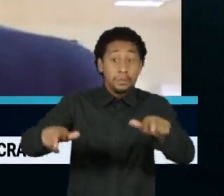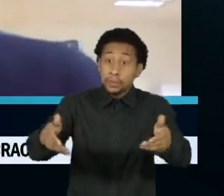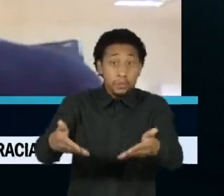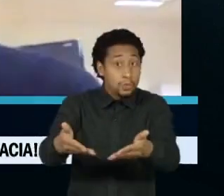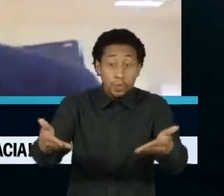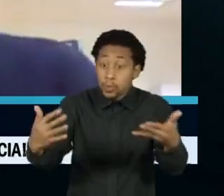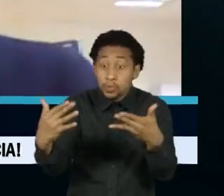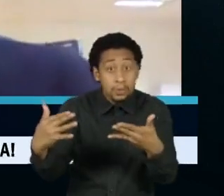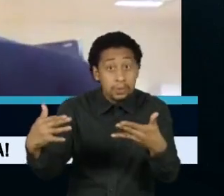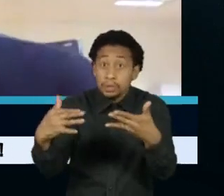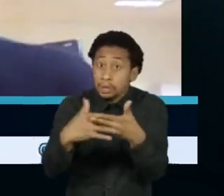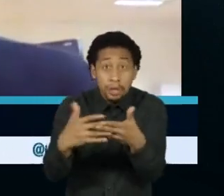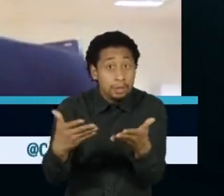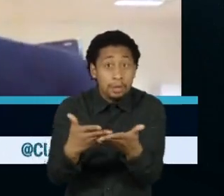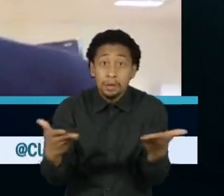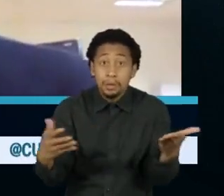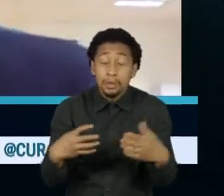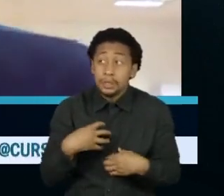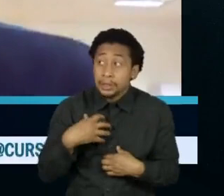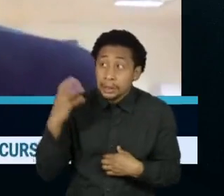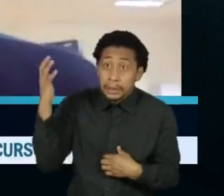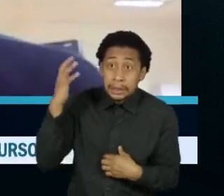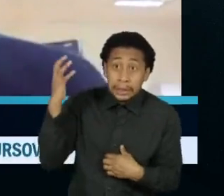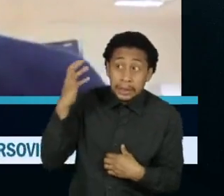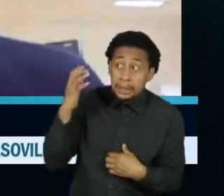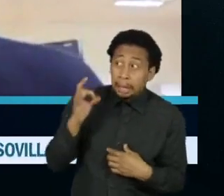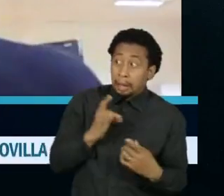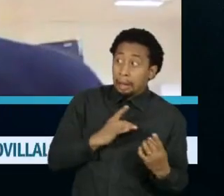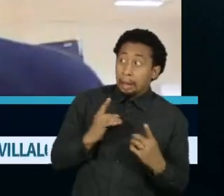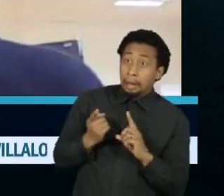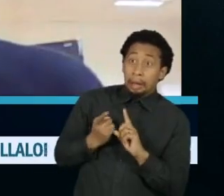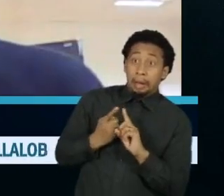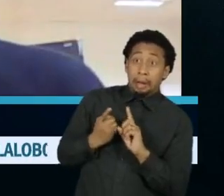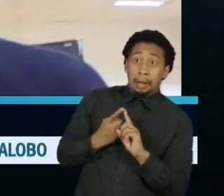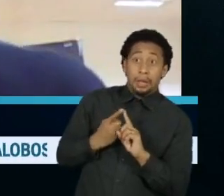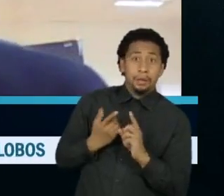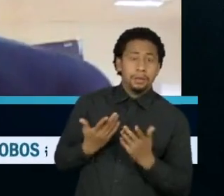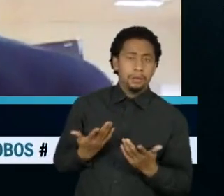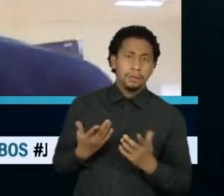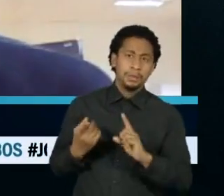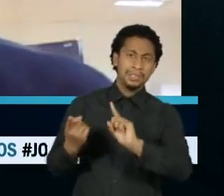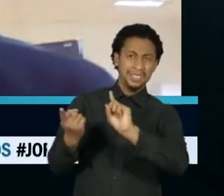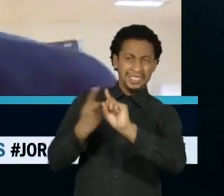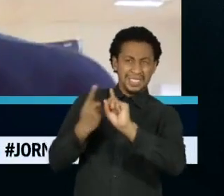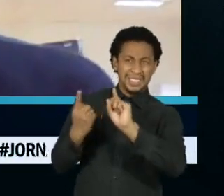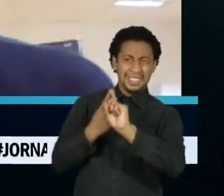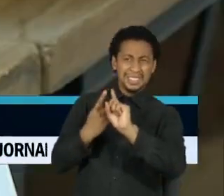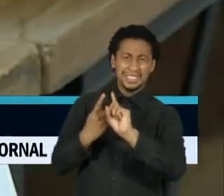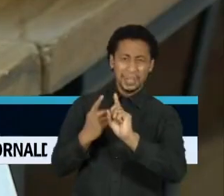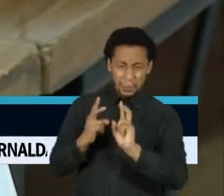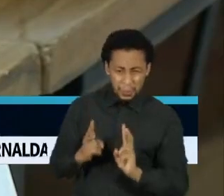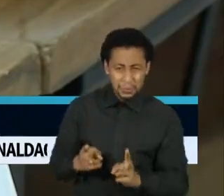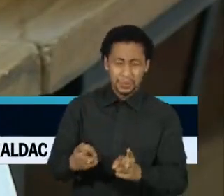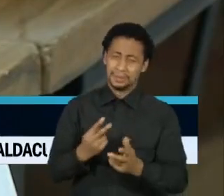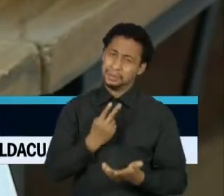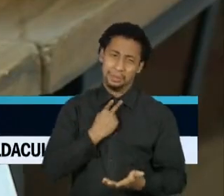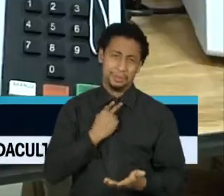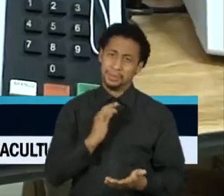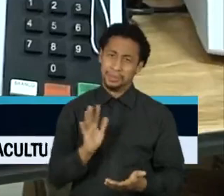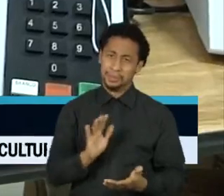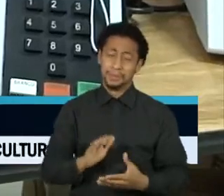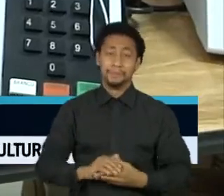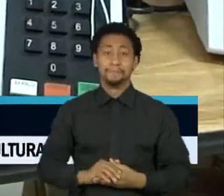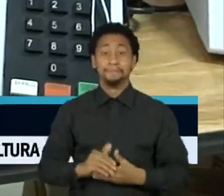né, o cidadão comum está se sentindo ameaçado. E esse é um cenário que não pode permanecer. Há menos de